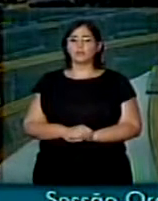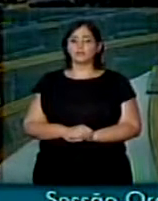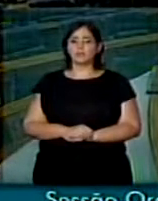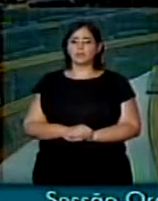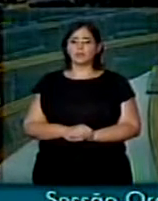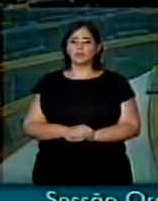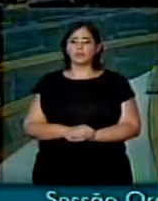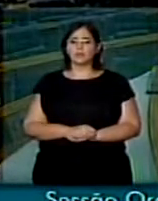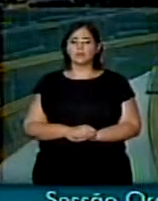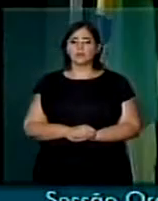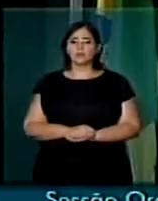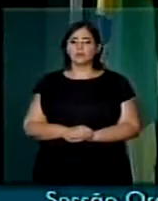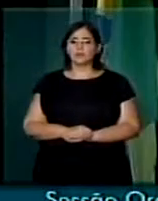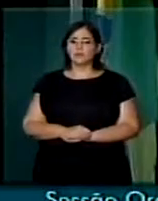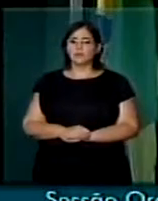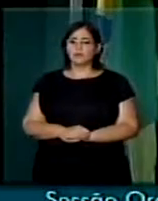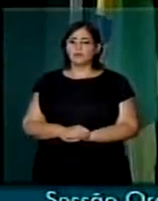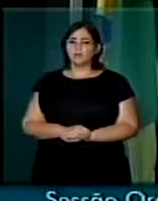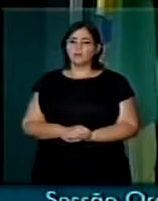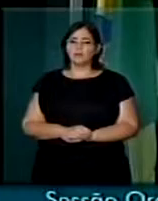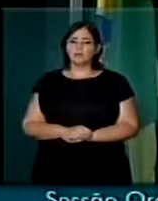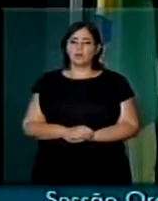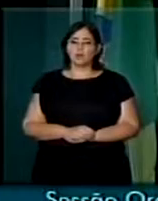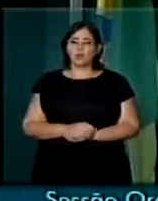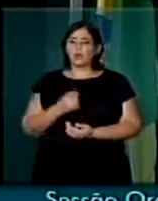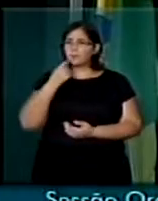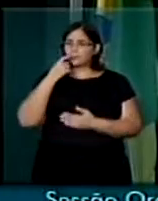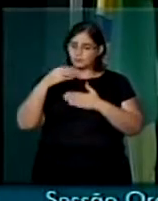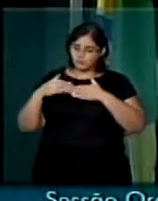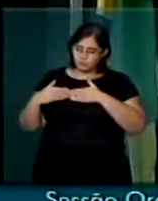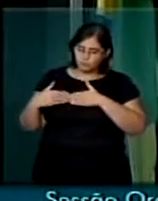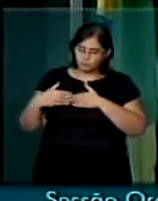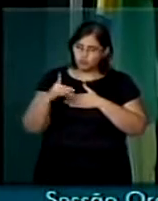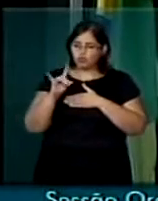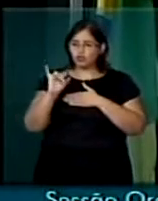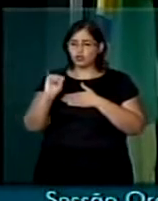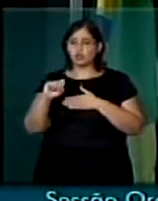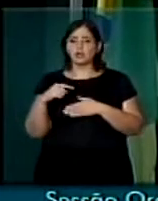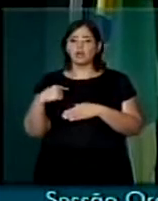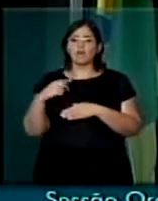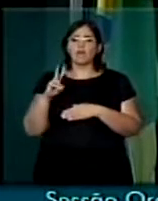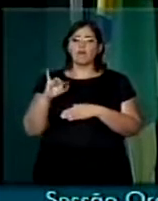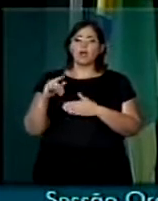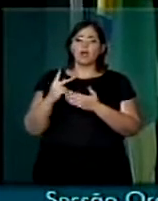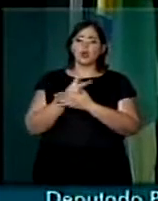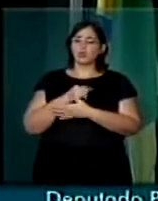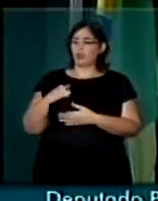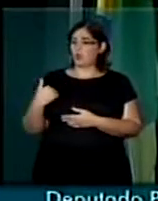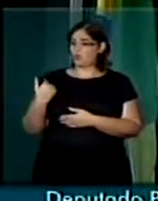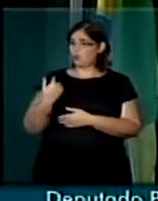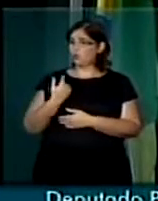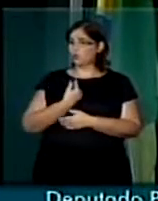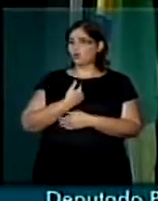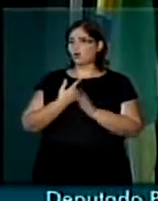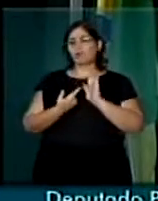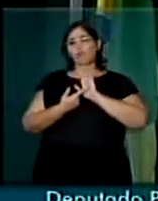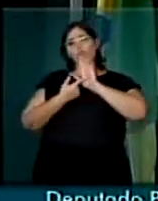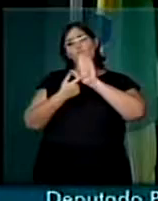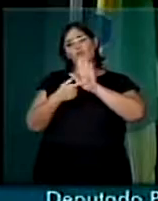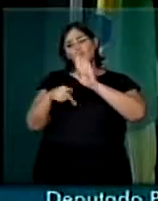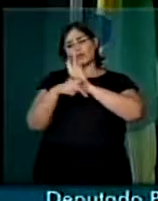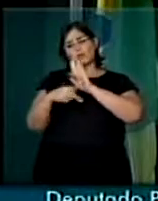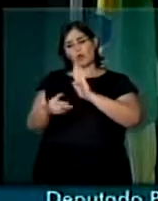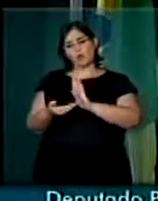Dentro de poucos dias, senhor presidente, nós estaremos apresentando a esta